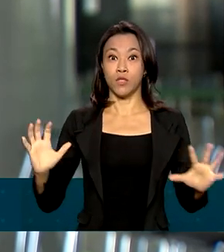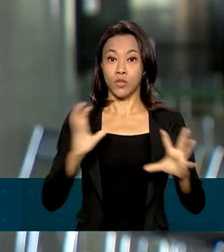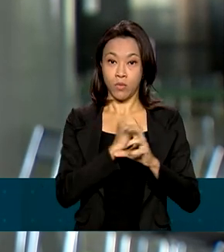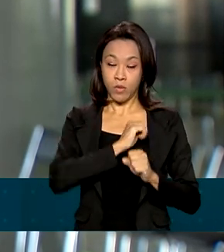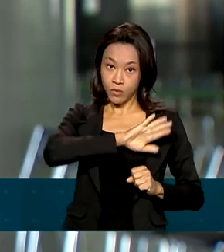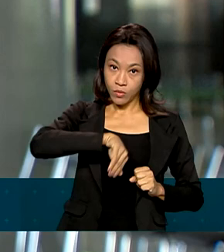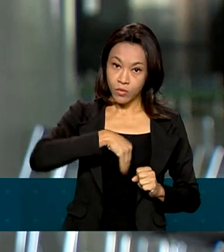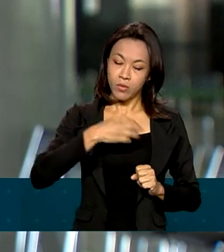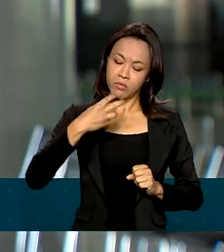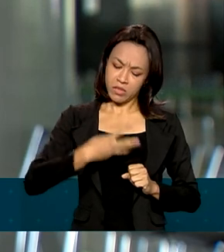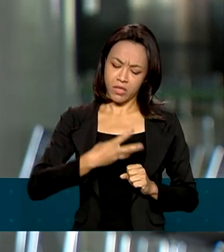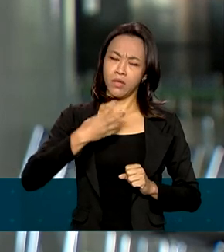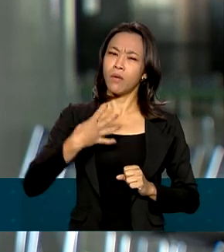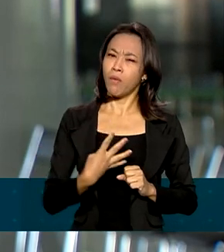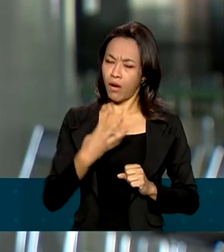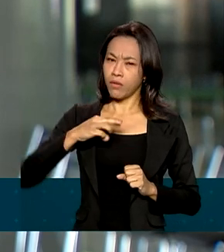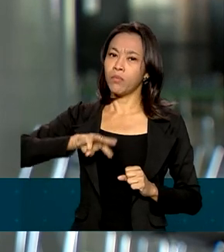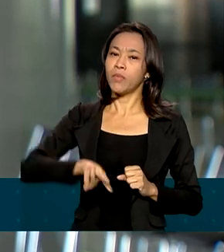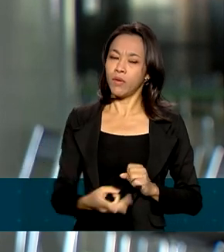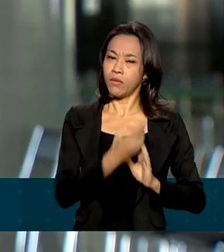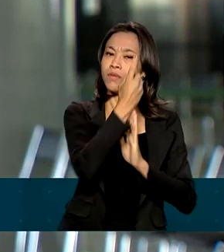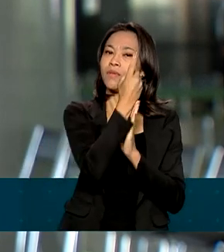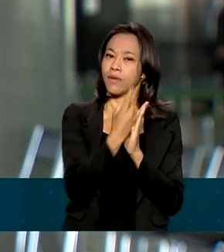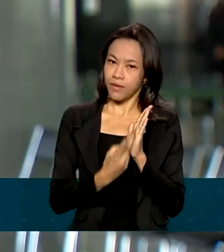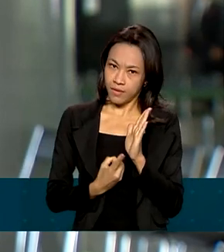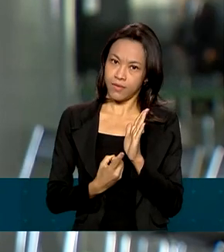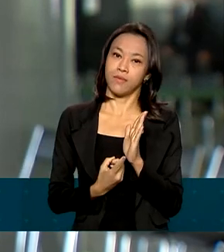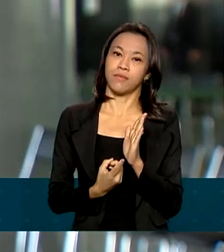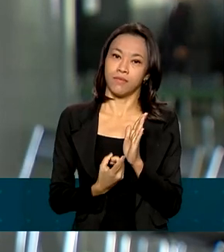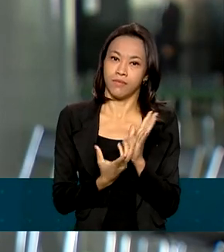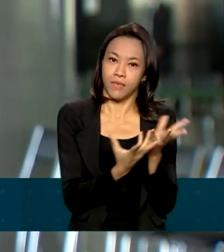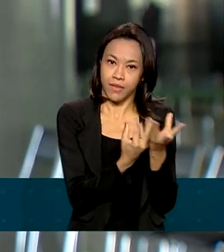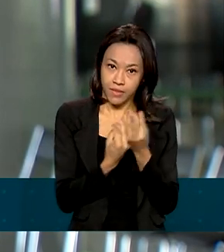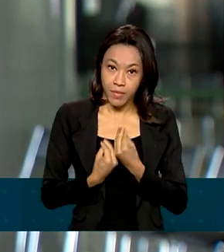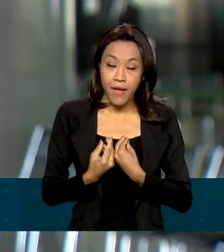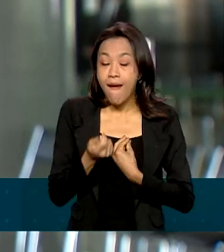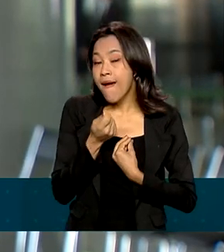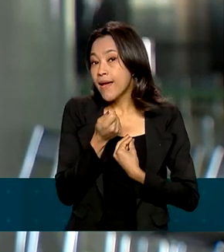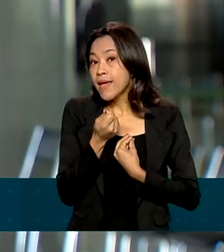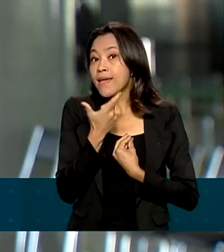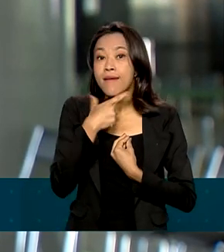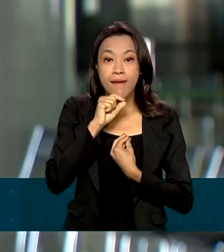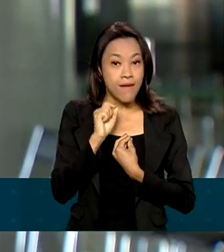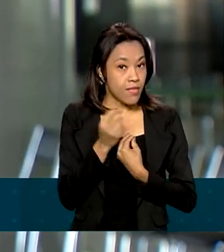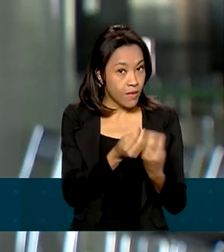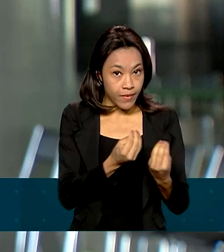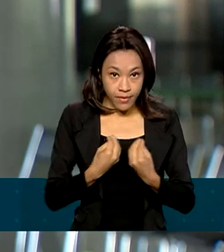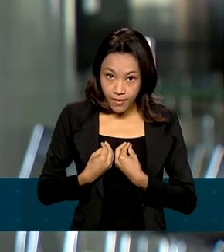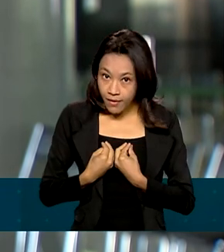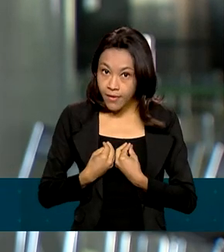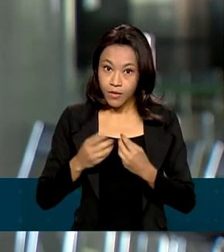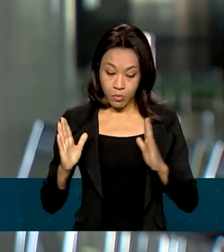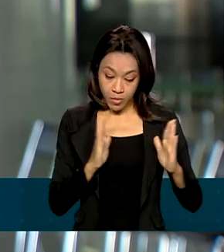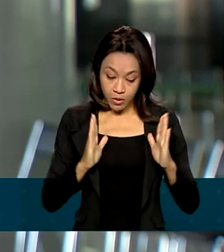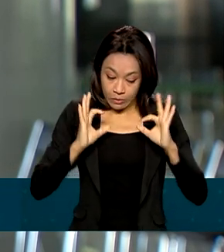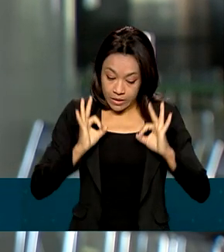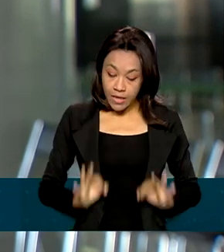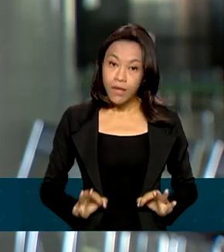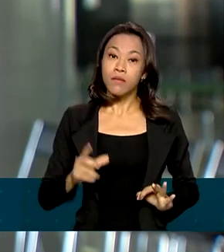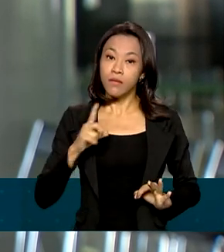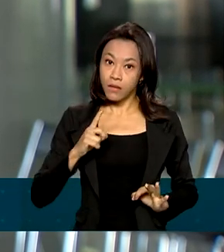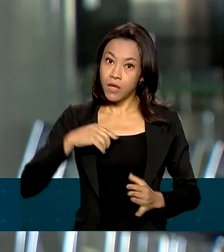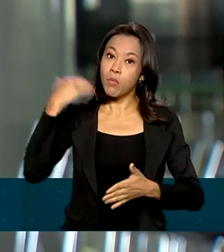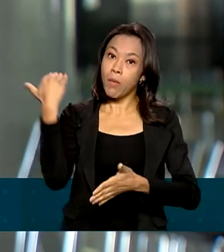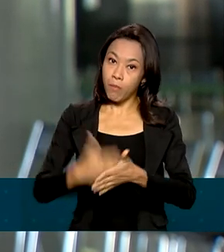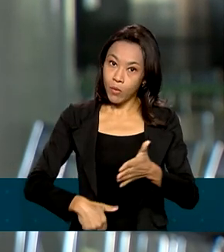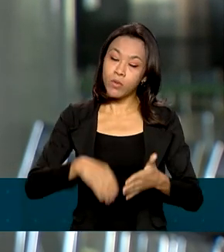cerca de 34 milhões de declarações no Imposto de Renda. Quem não entrega no prazo fica sujeito à multa de 1% ao